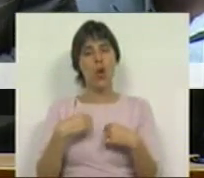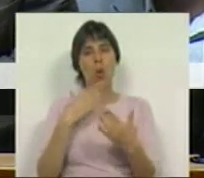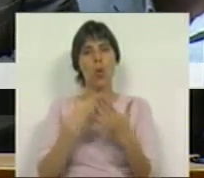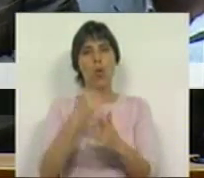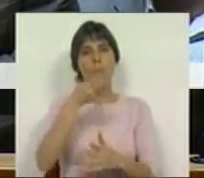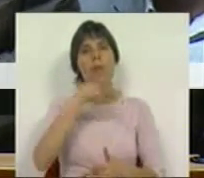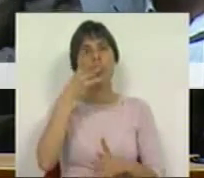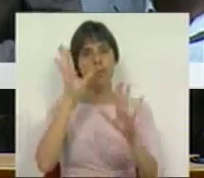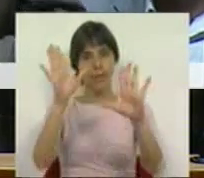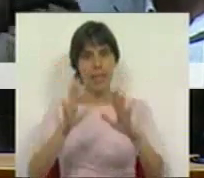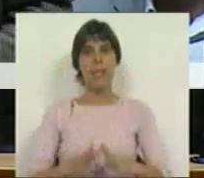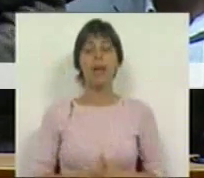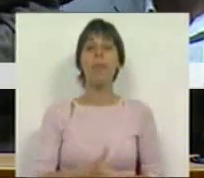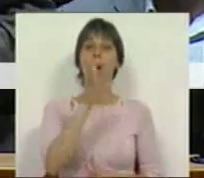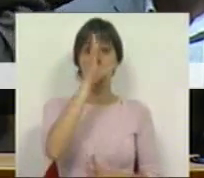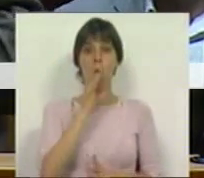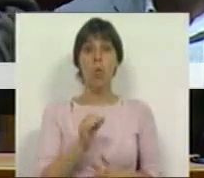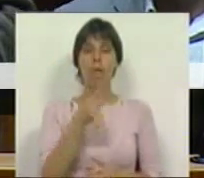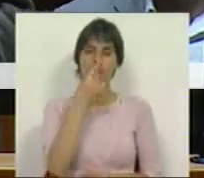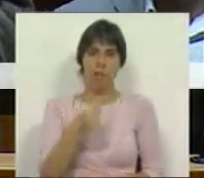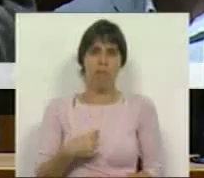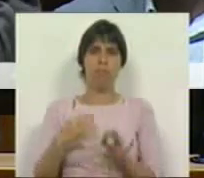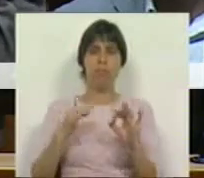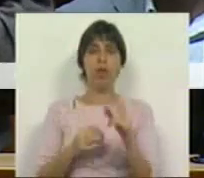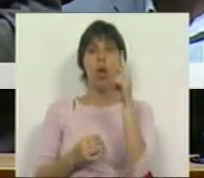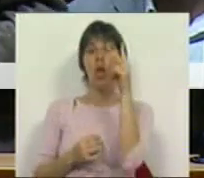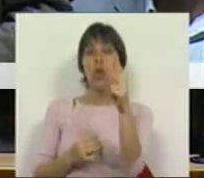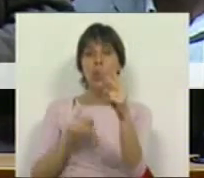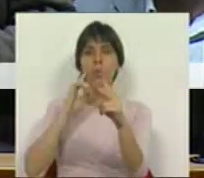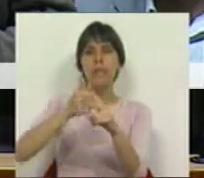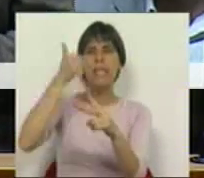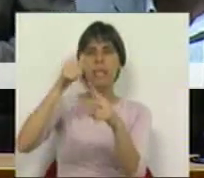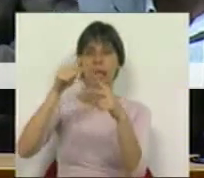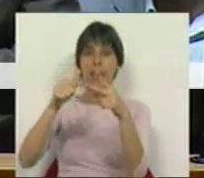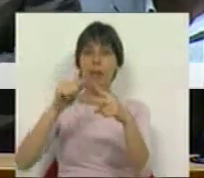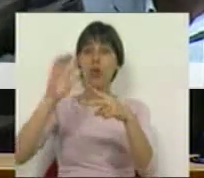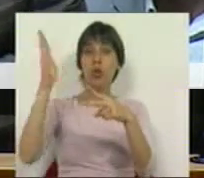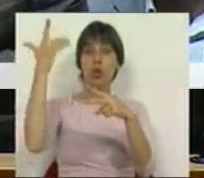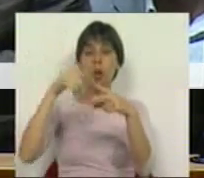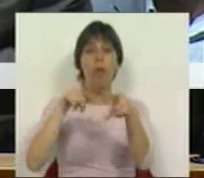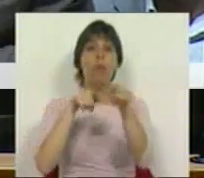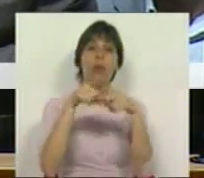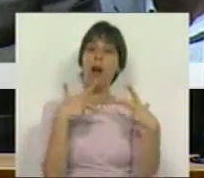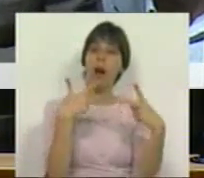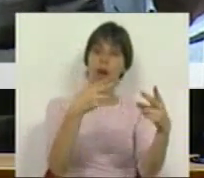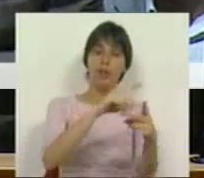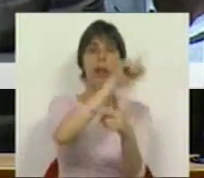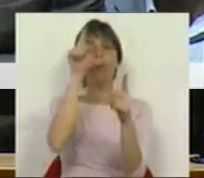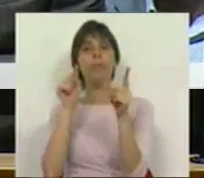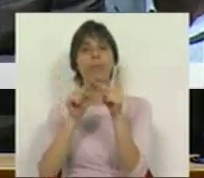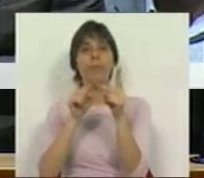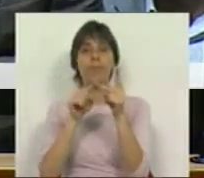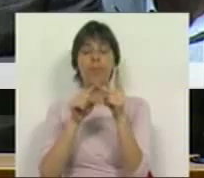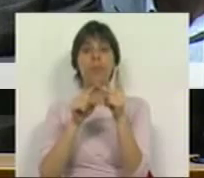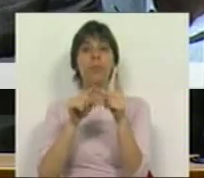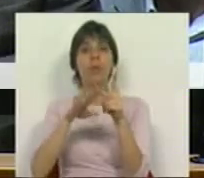uma explicação. O Governo fracassou por duas razões principais. A primeira, pela política de austeridade, e a segunda,